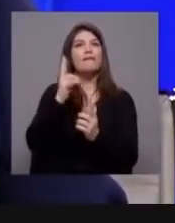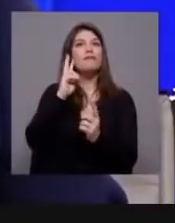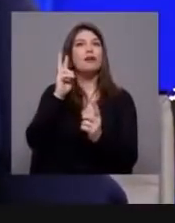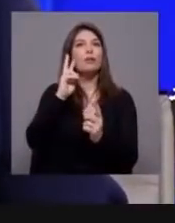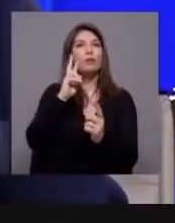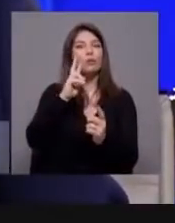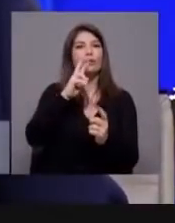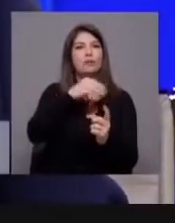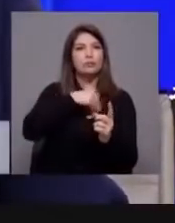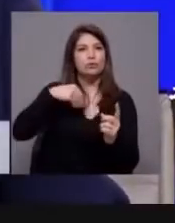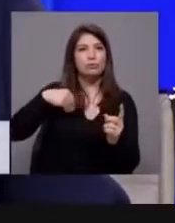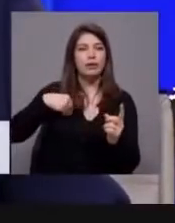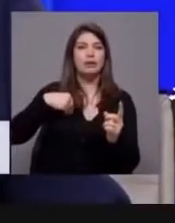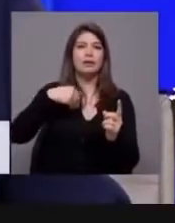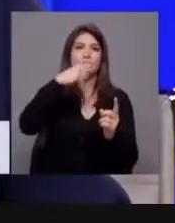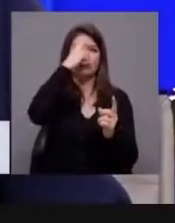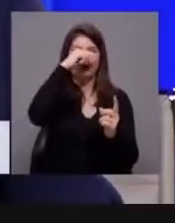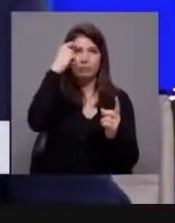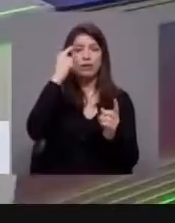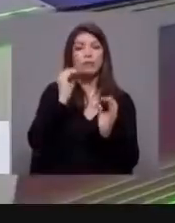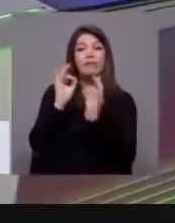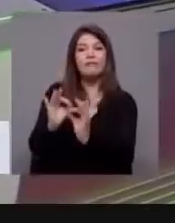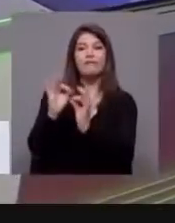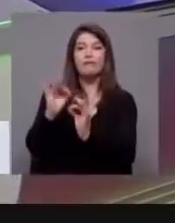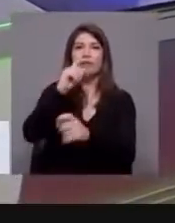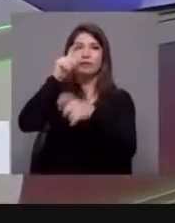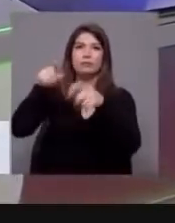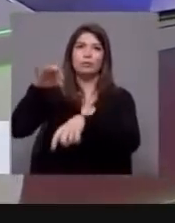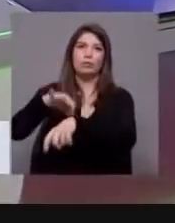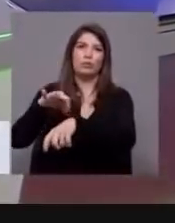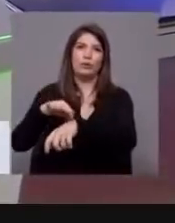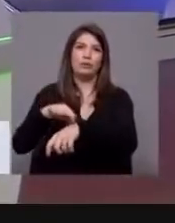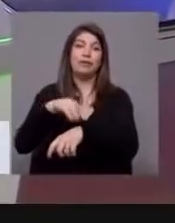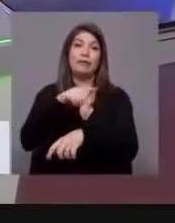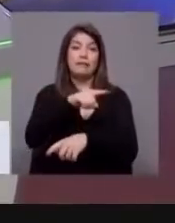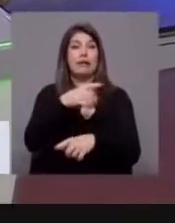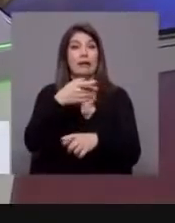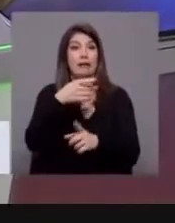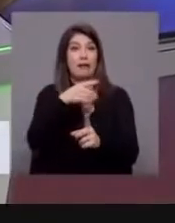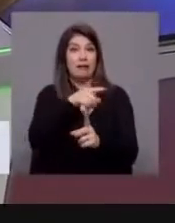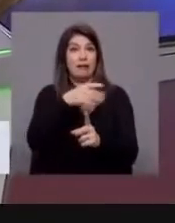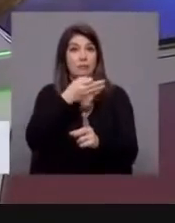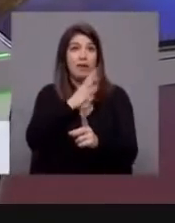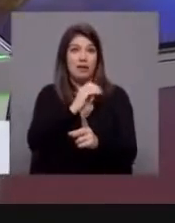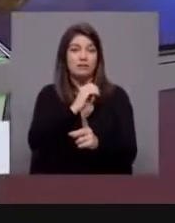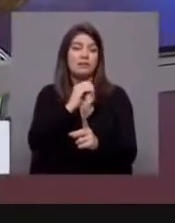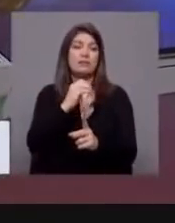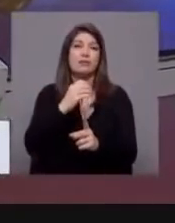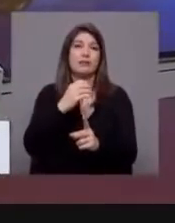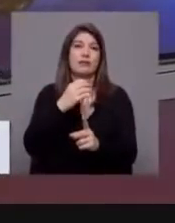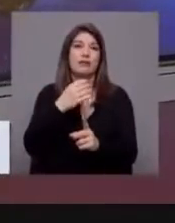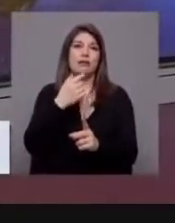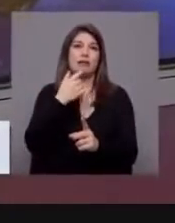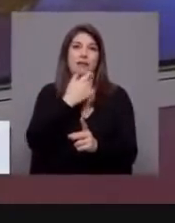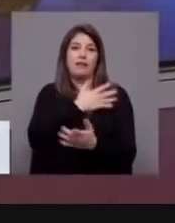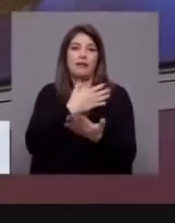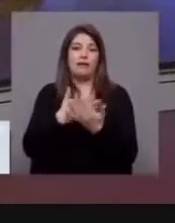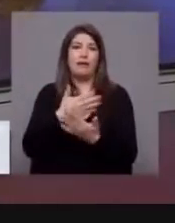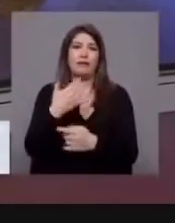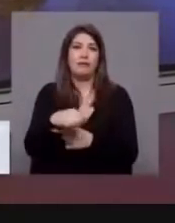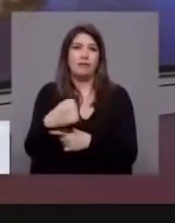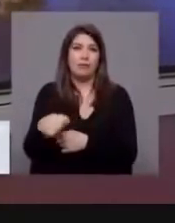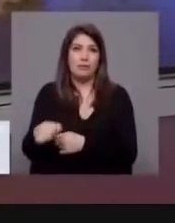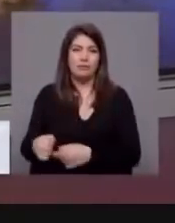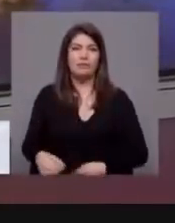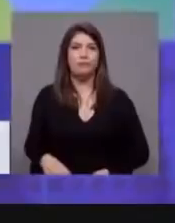os utentes. Vou ter de passar a palavra para equilibrar. Muito bem, vamos então à questão da saúde. Vamos à questão da saúde.